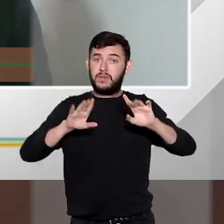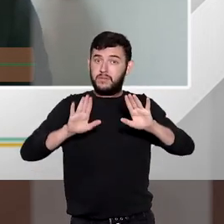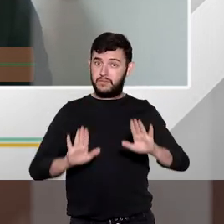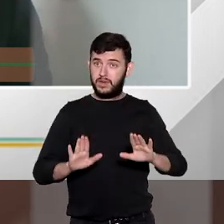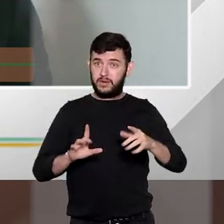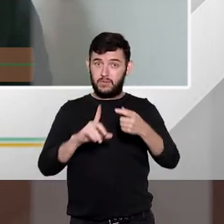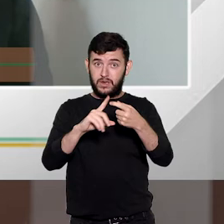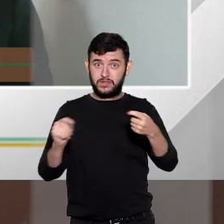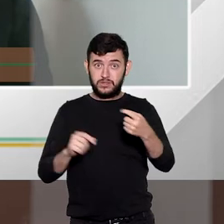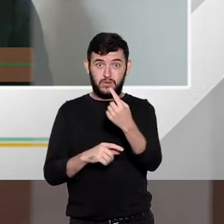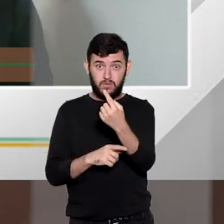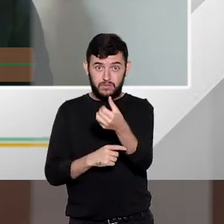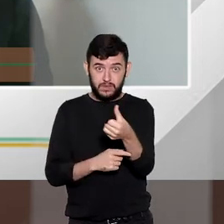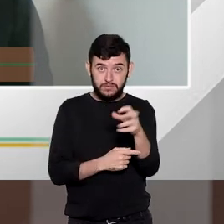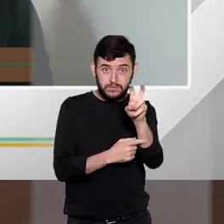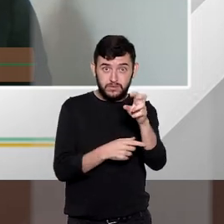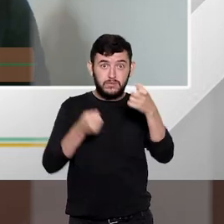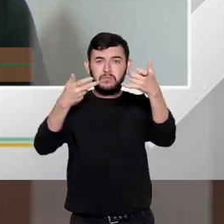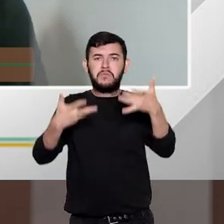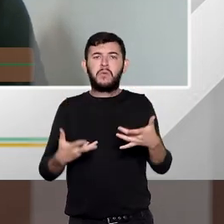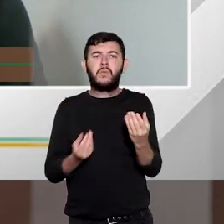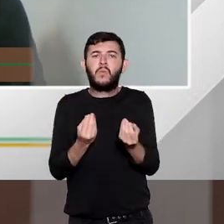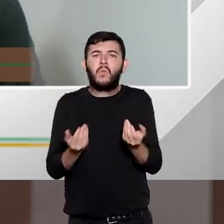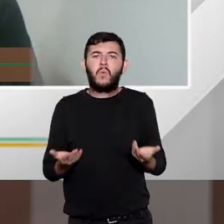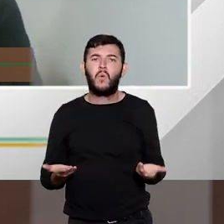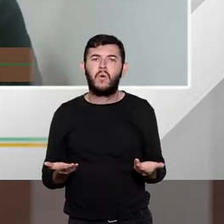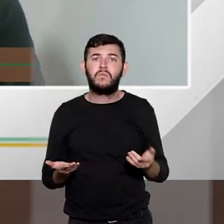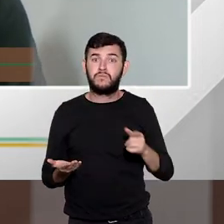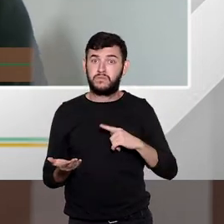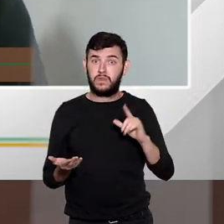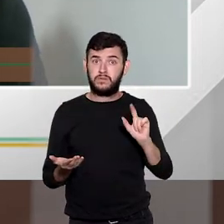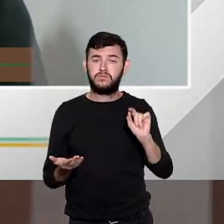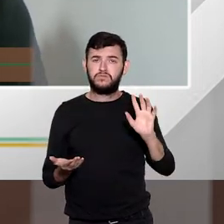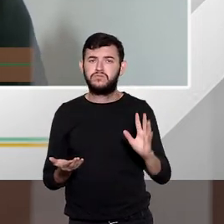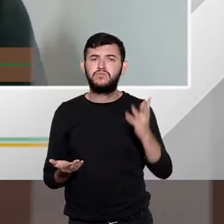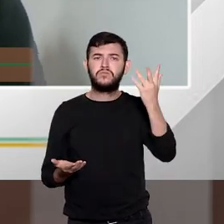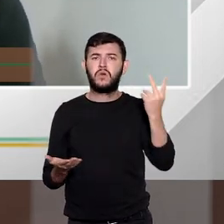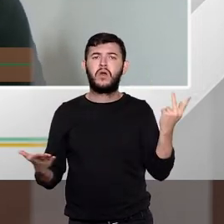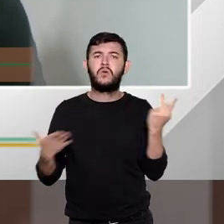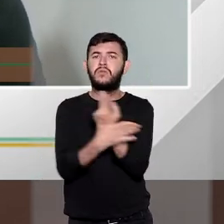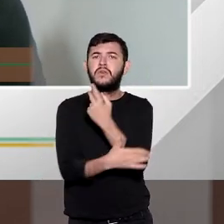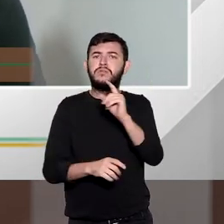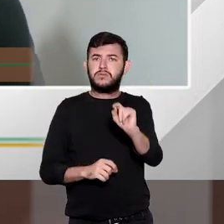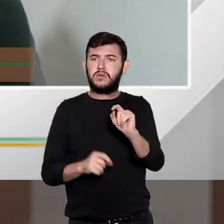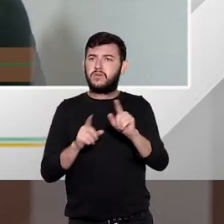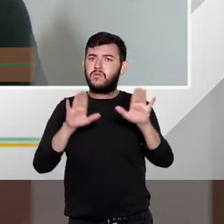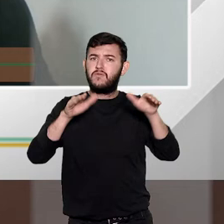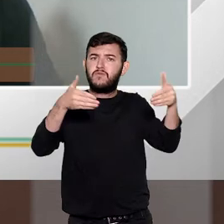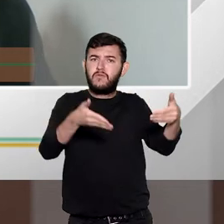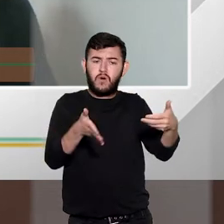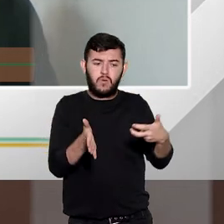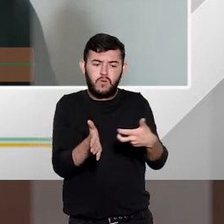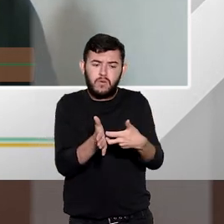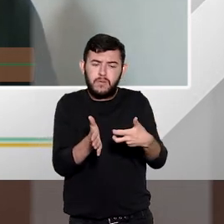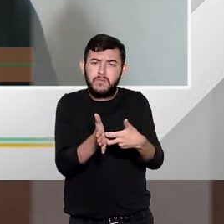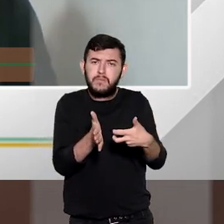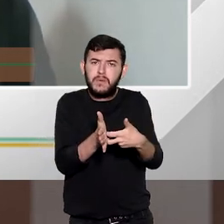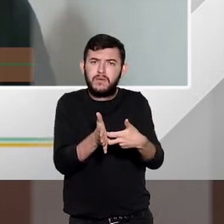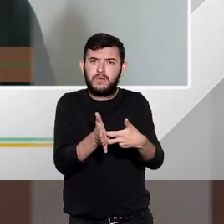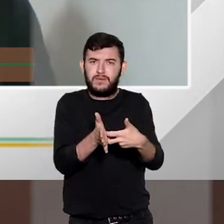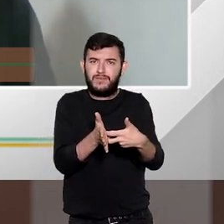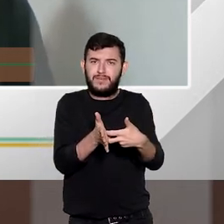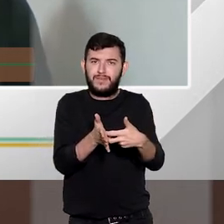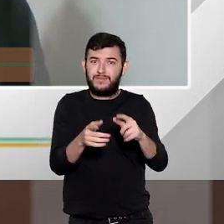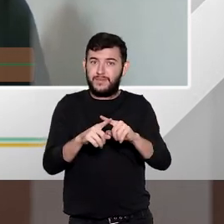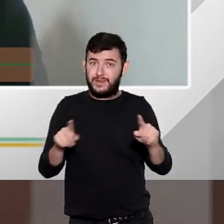65, né? Está dizendo lá, são circunstâncias que sempre atenuam a pena. Então, pelo menos olhando ali o artigo